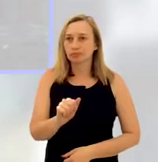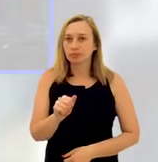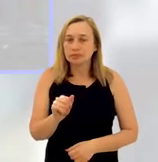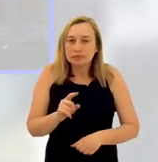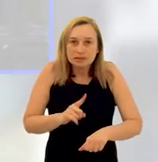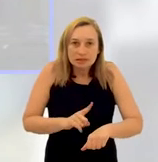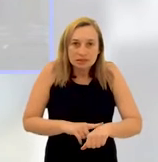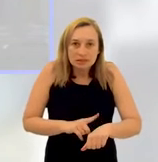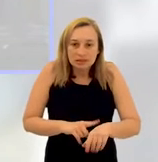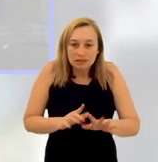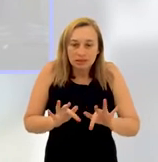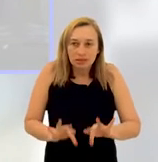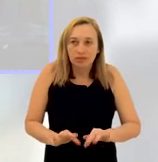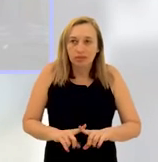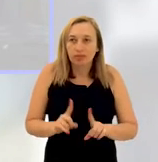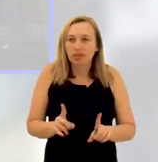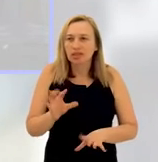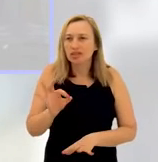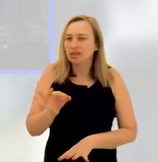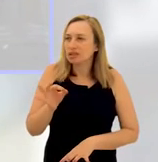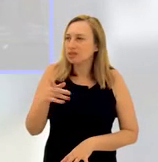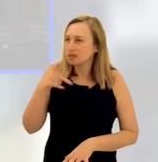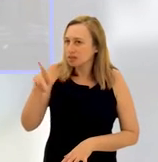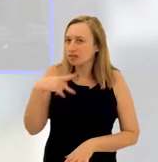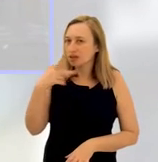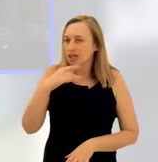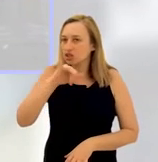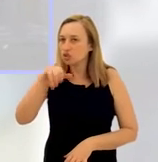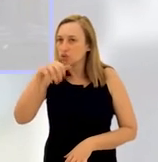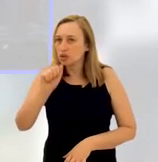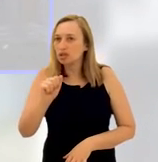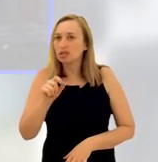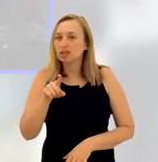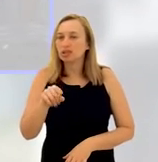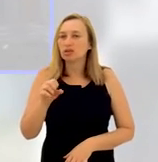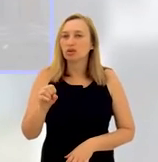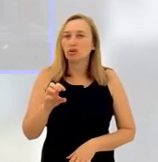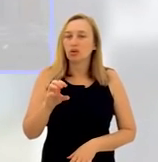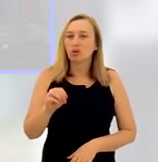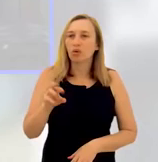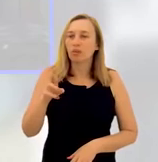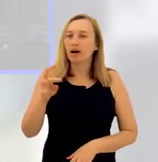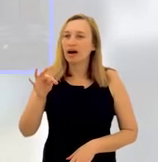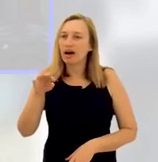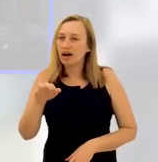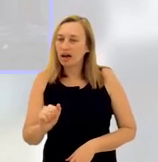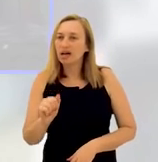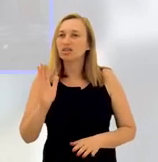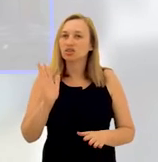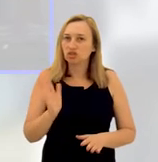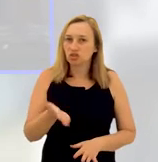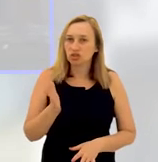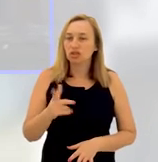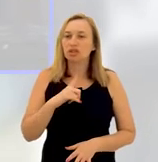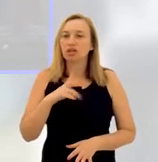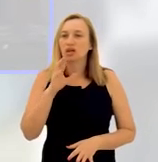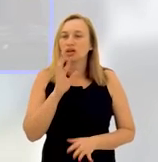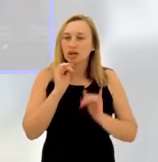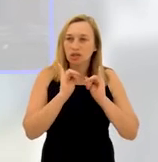Juliana, infelizmente, o nosso programa está chegando ao fim, mas eu queria que você falasse para a gente se a sua comarca aí já